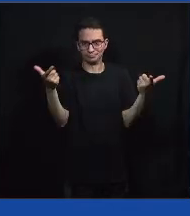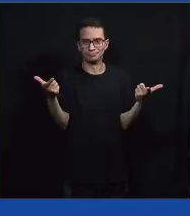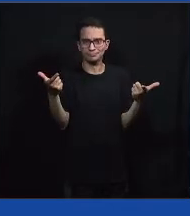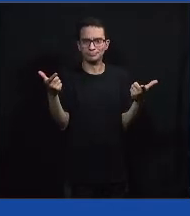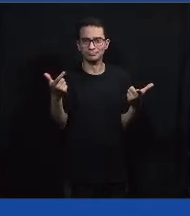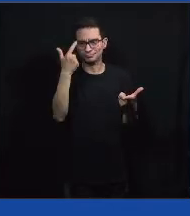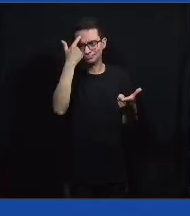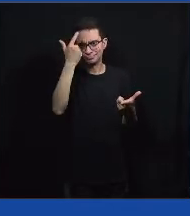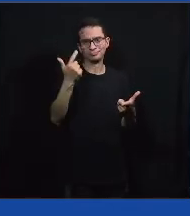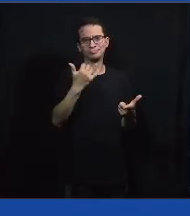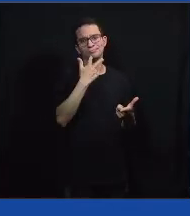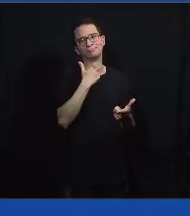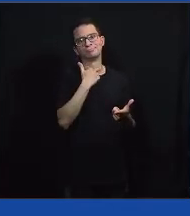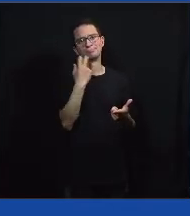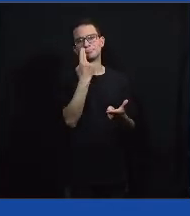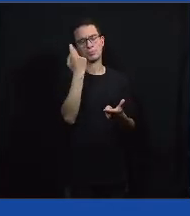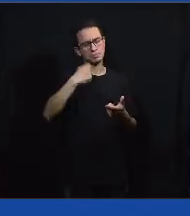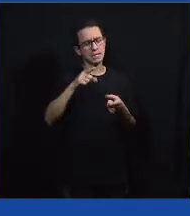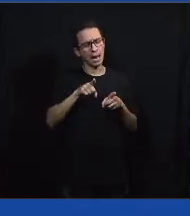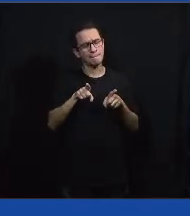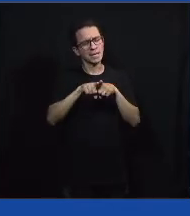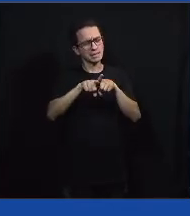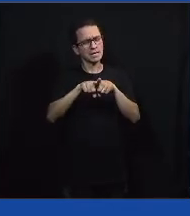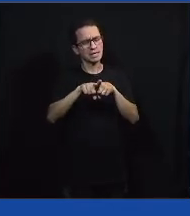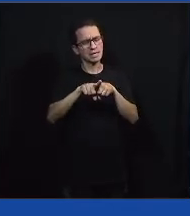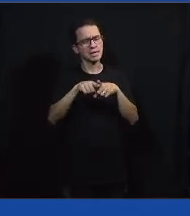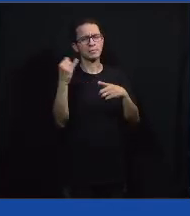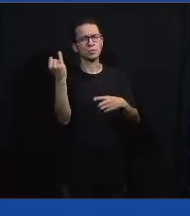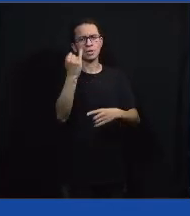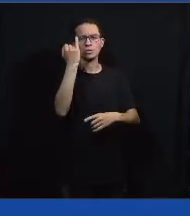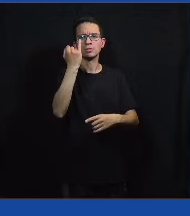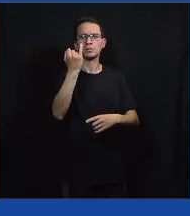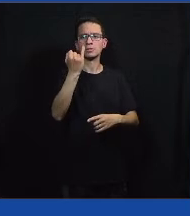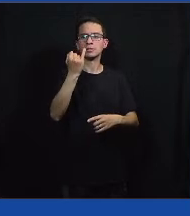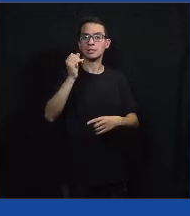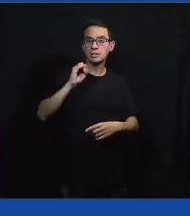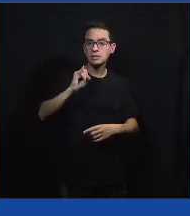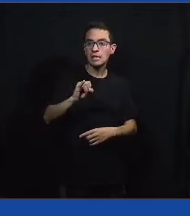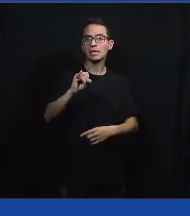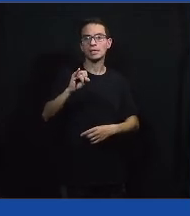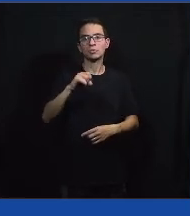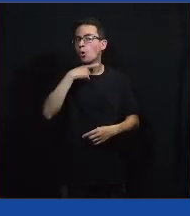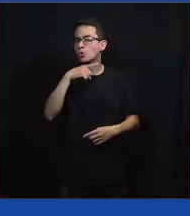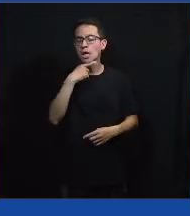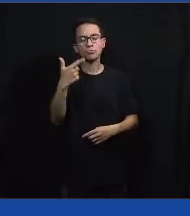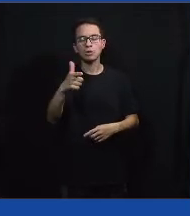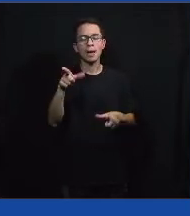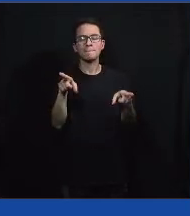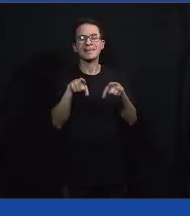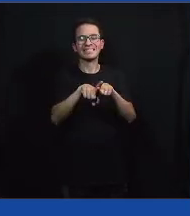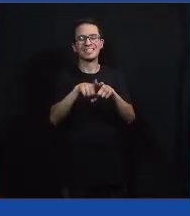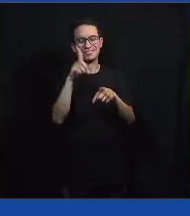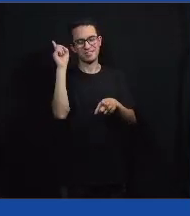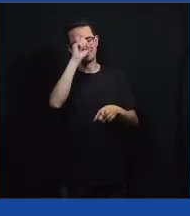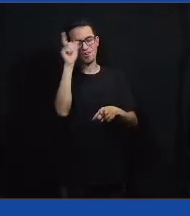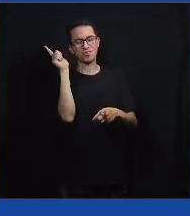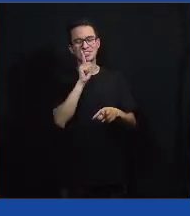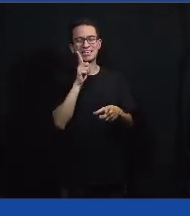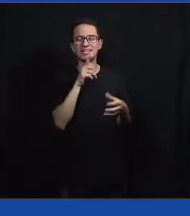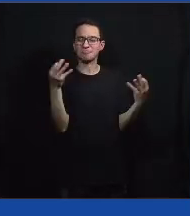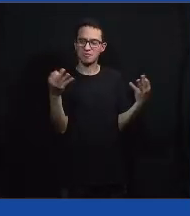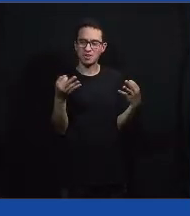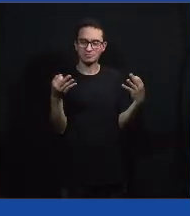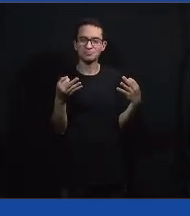mesmo fim. Caso contrário, vai ficar realmente difícil chegar lá. Então, eu acho que a gente está falando nas três